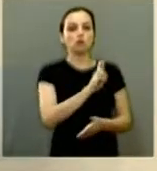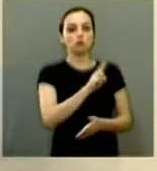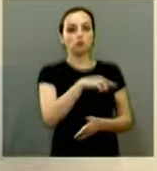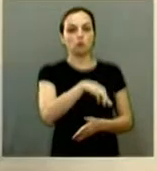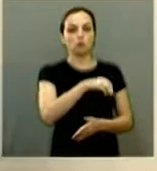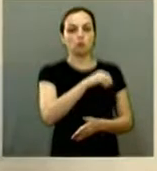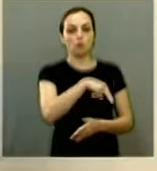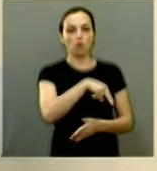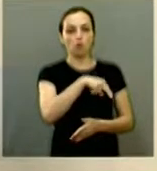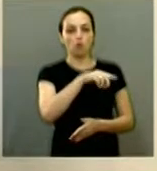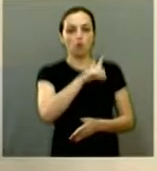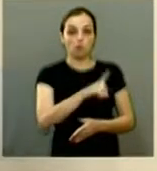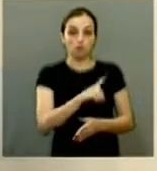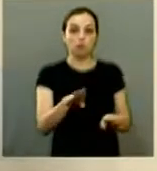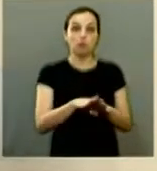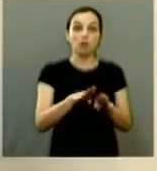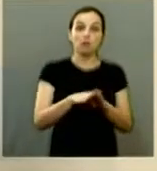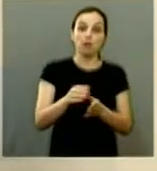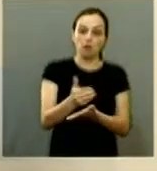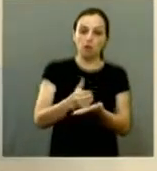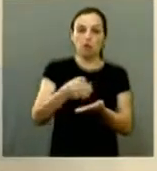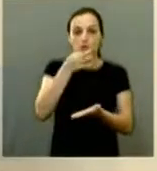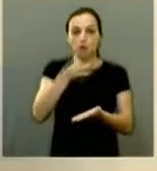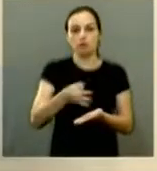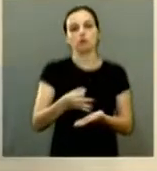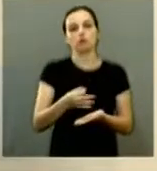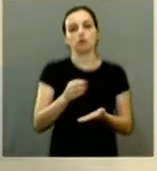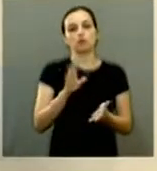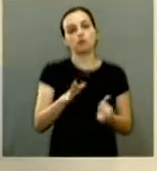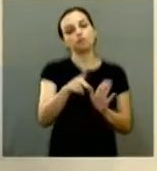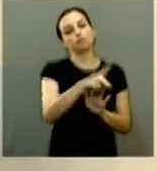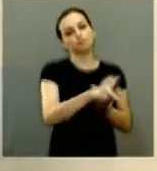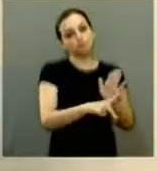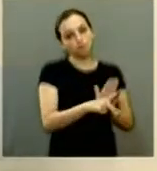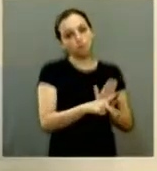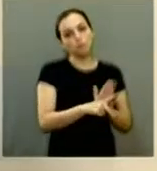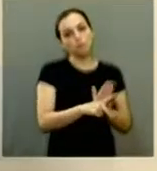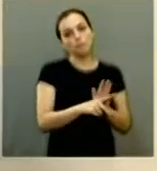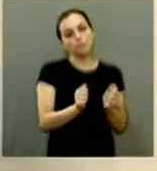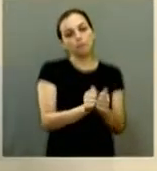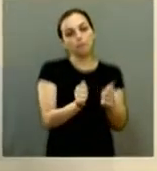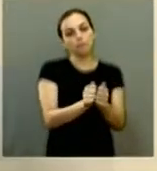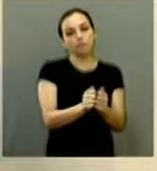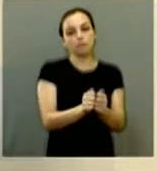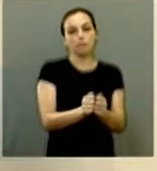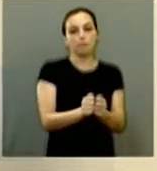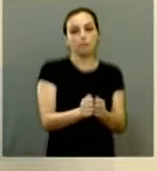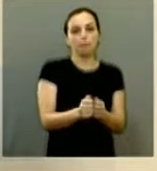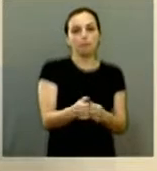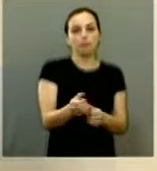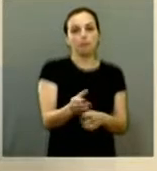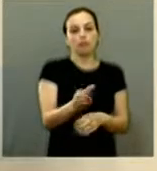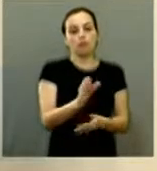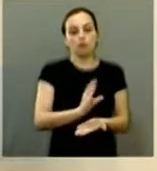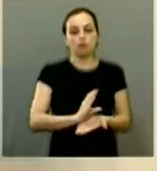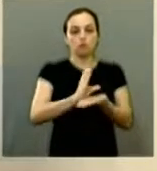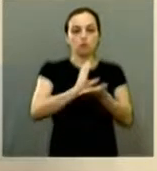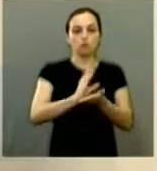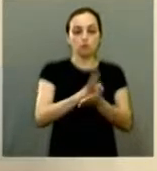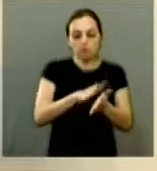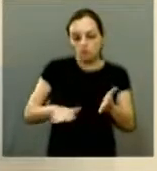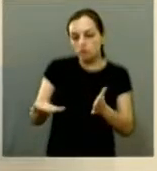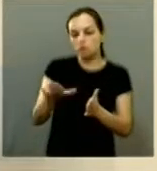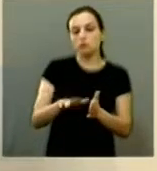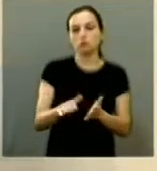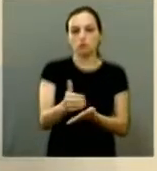diplomado farmacêutico eu queria nesse projeto aqui estar junto com o Conselho Regional de Farmácia homenagear na cidade de